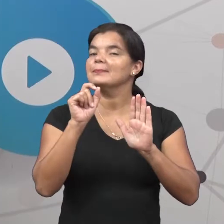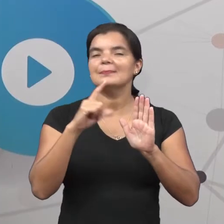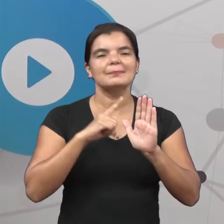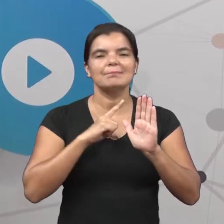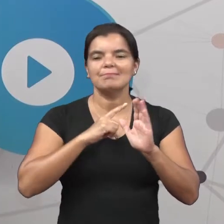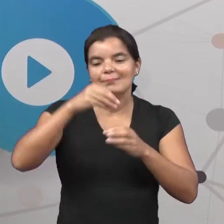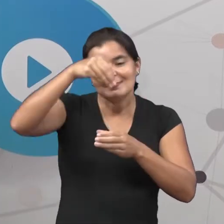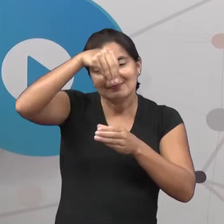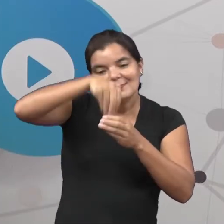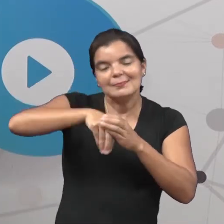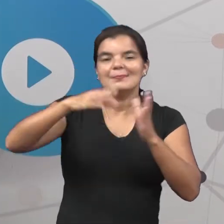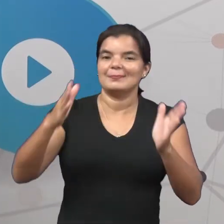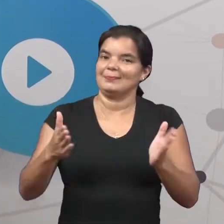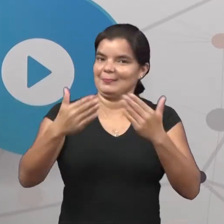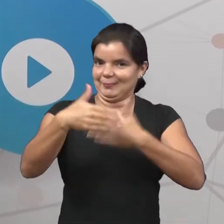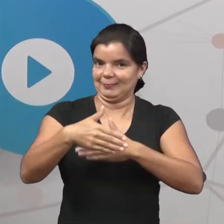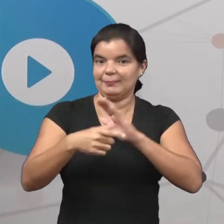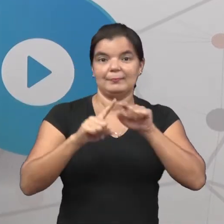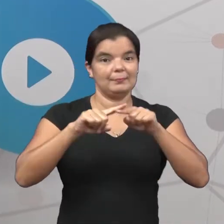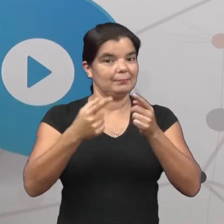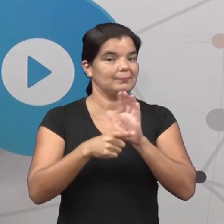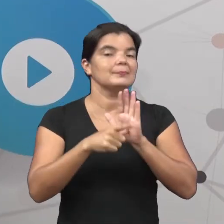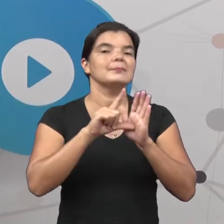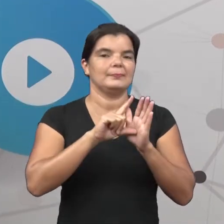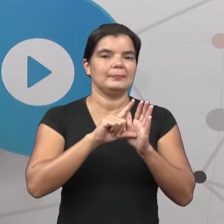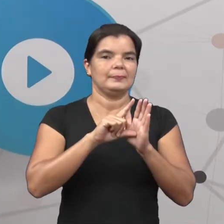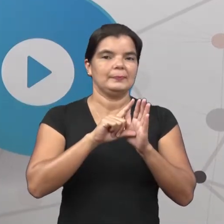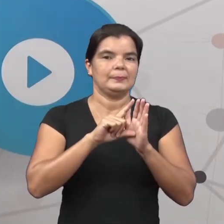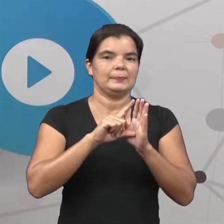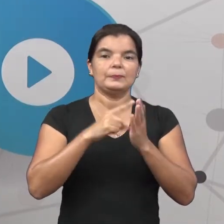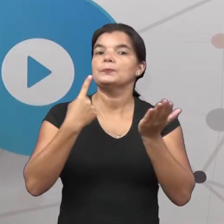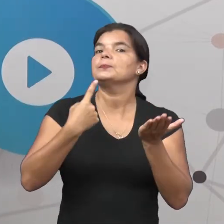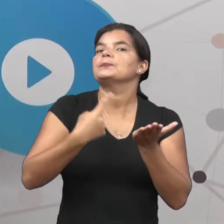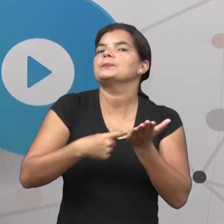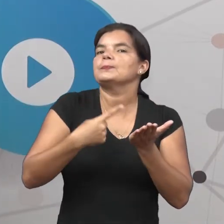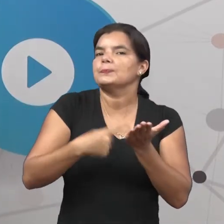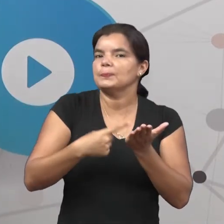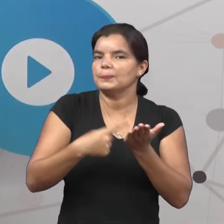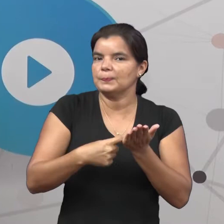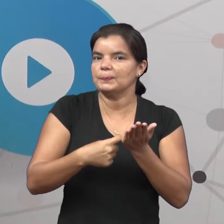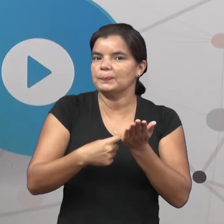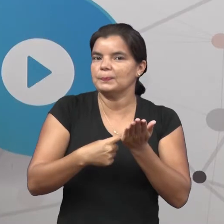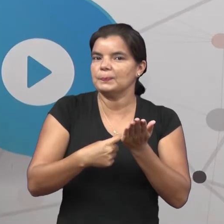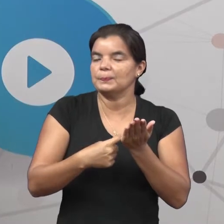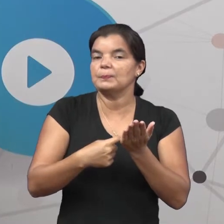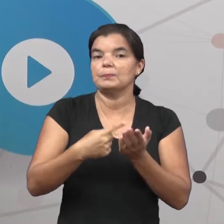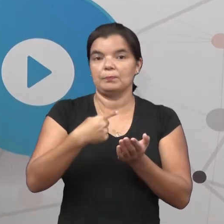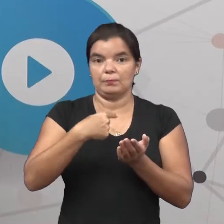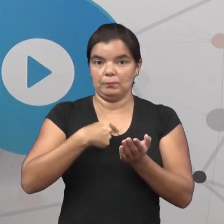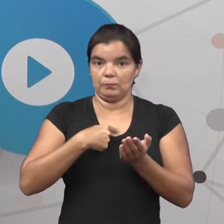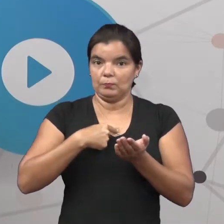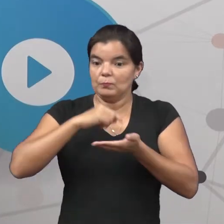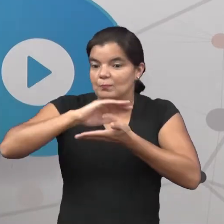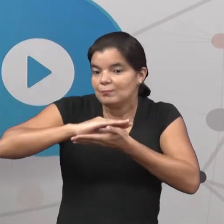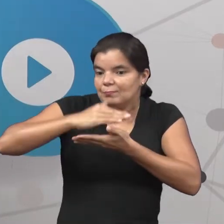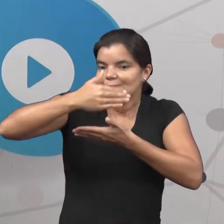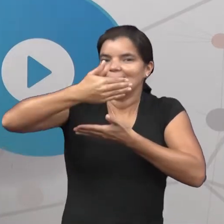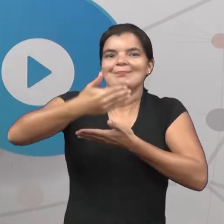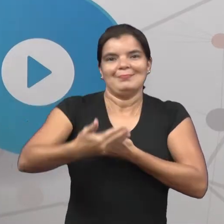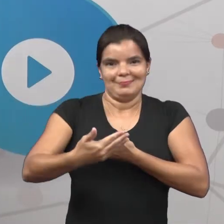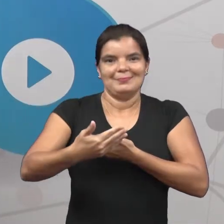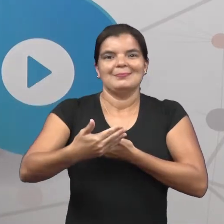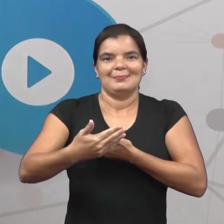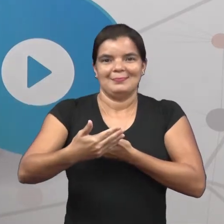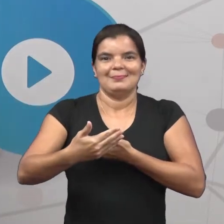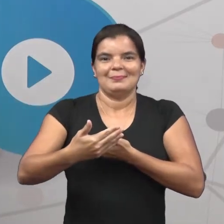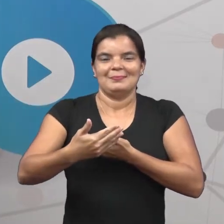mistérios. Mas antes, vamos fazer um combinado. Quando eu abrir a caixa dos mistérios,